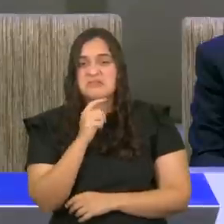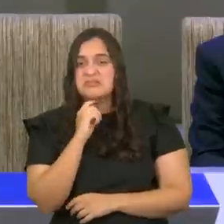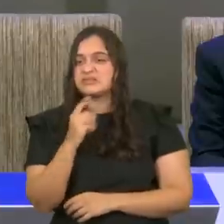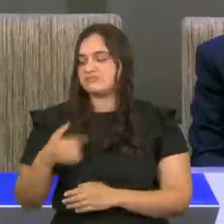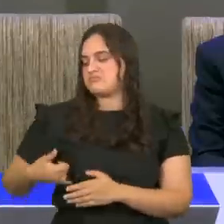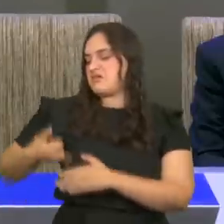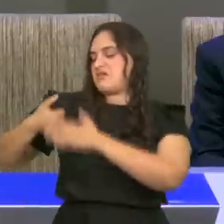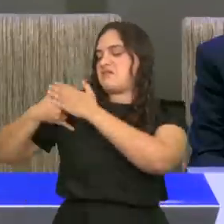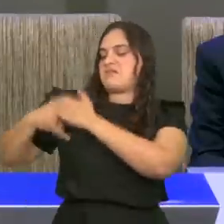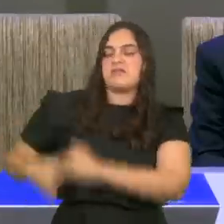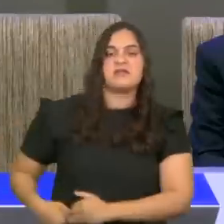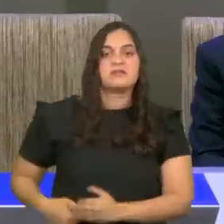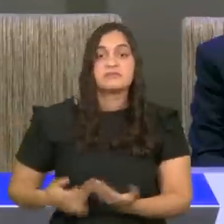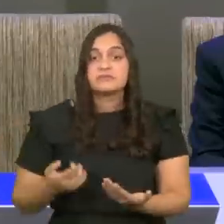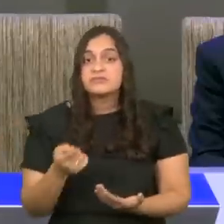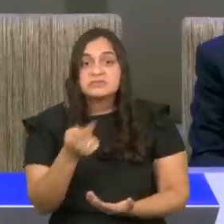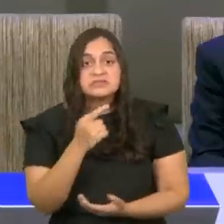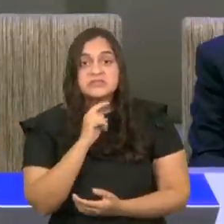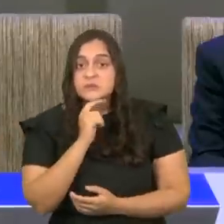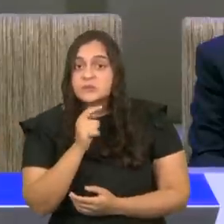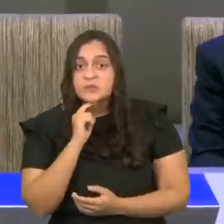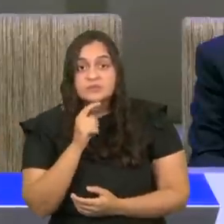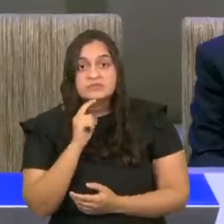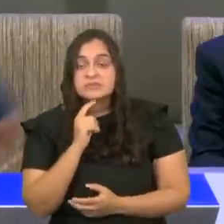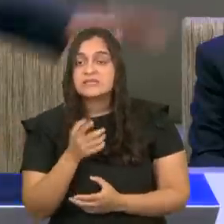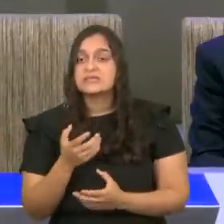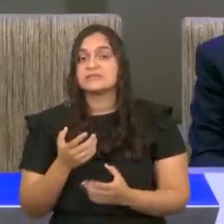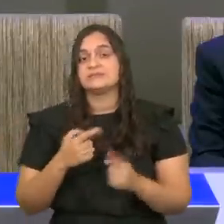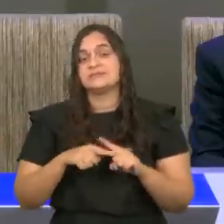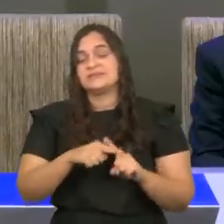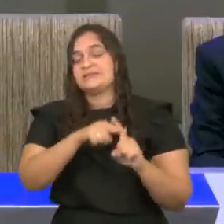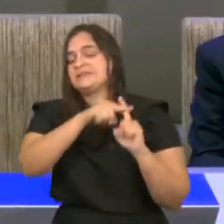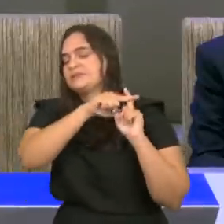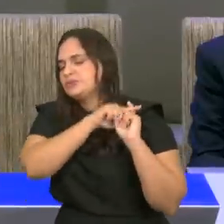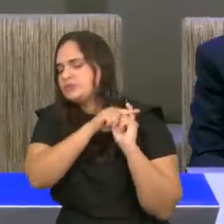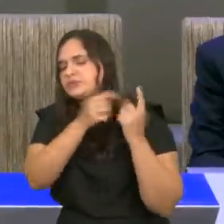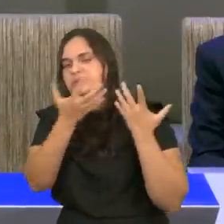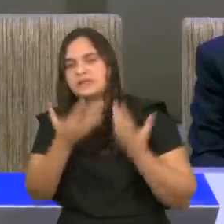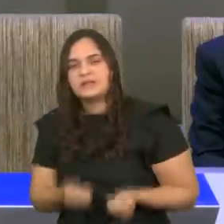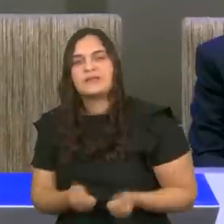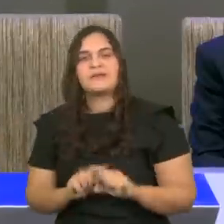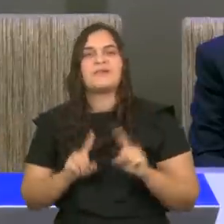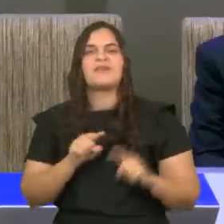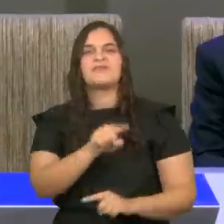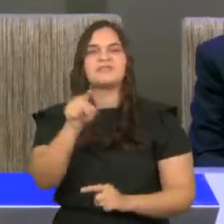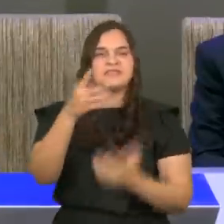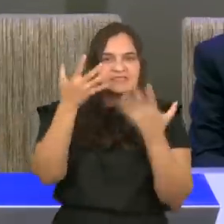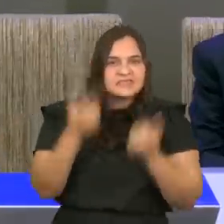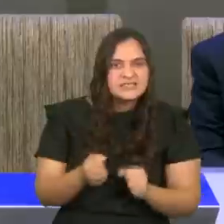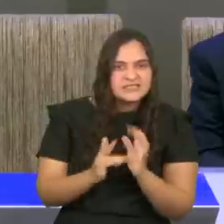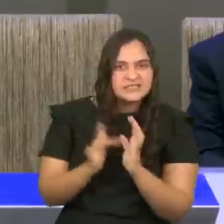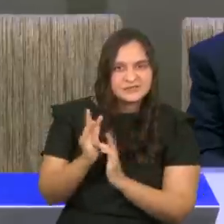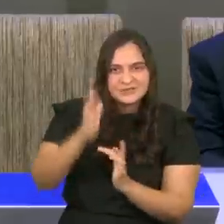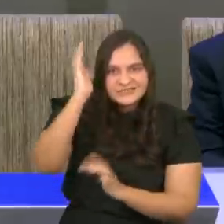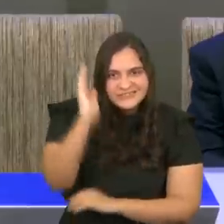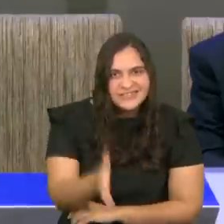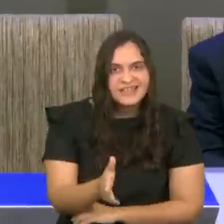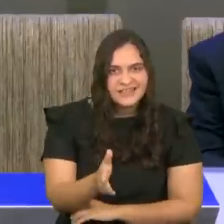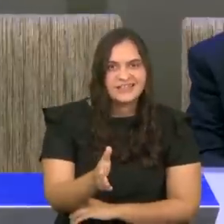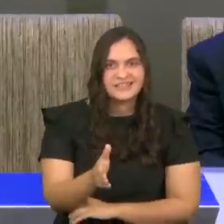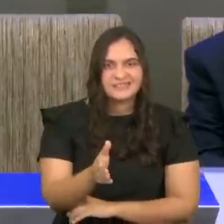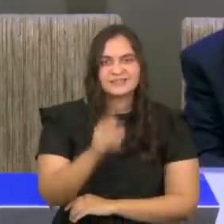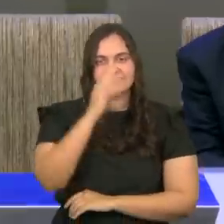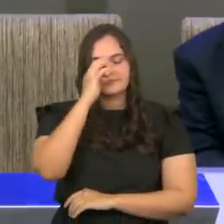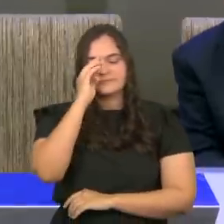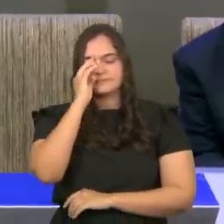força, para, carregar, a cruz. Mas, quem, está, carregando, a cruz, aqui, esta noite? Aleluia. Cada vez, que